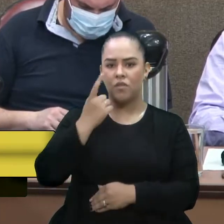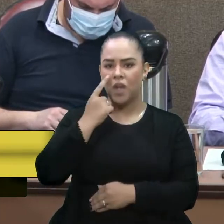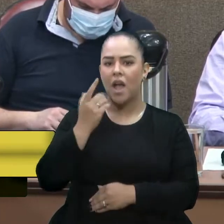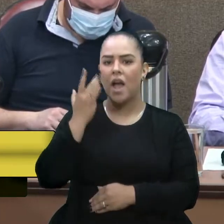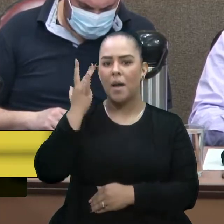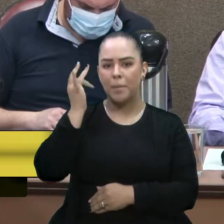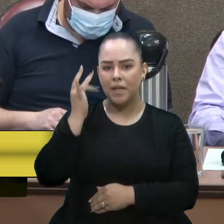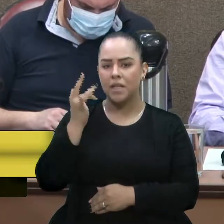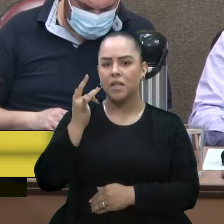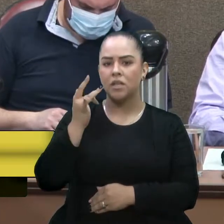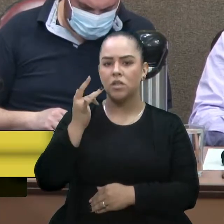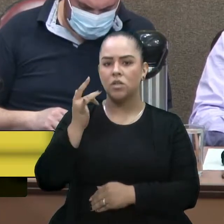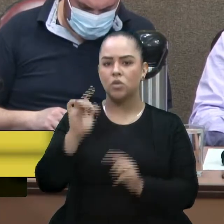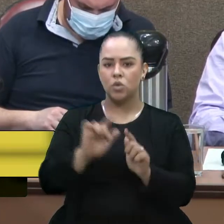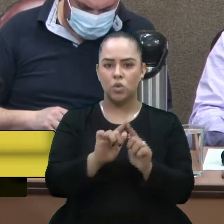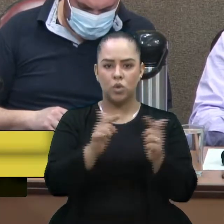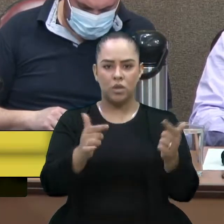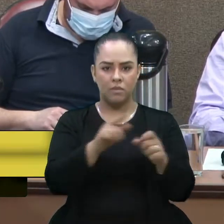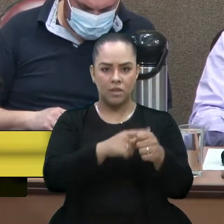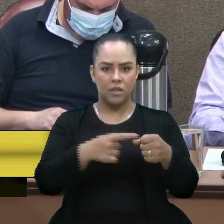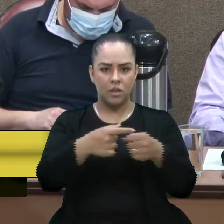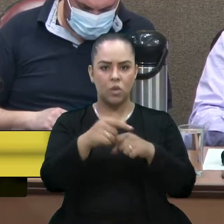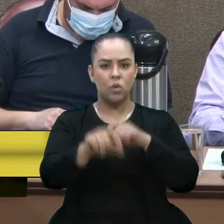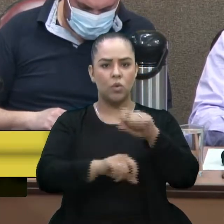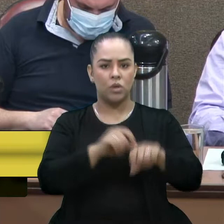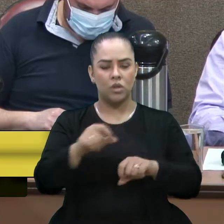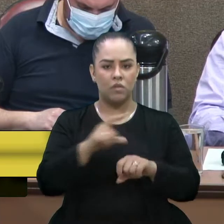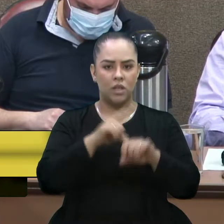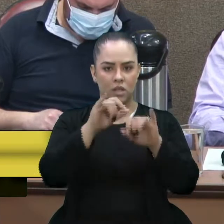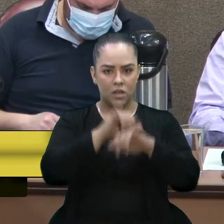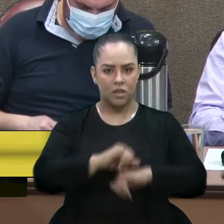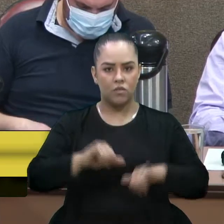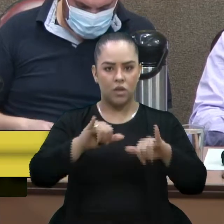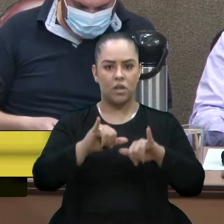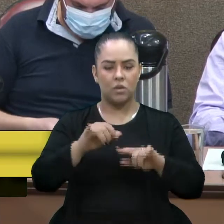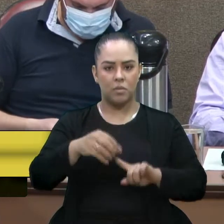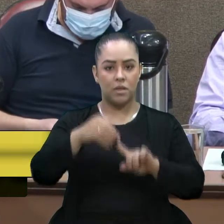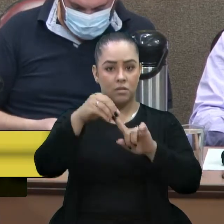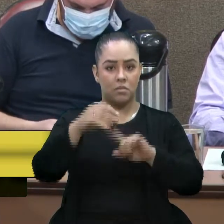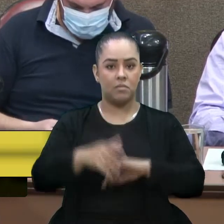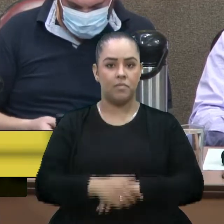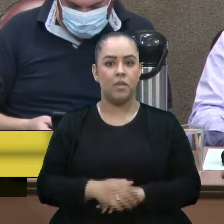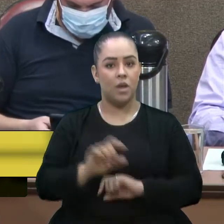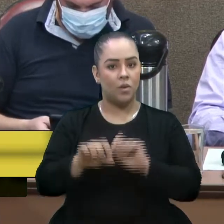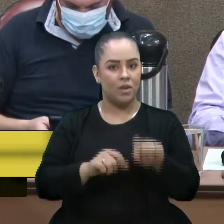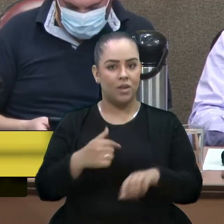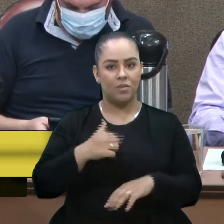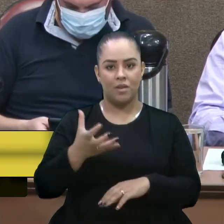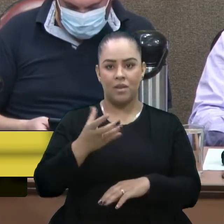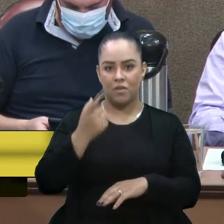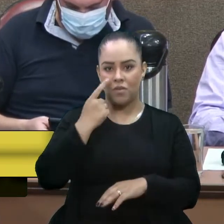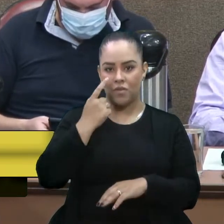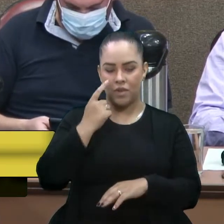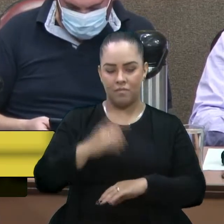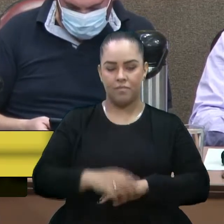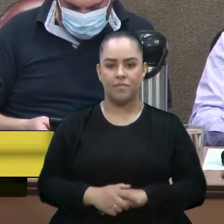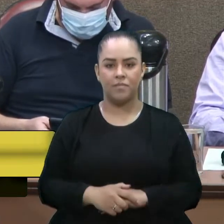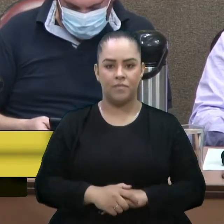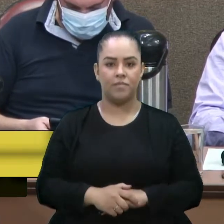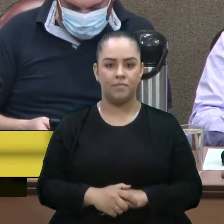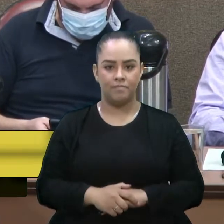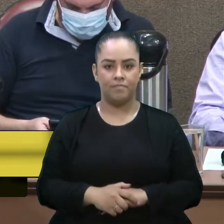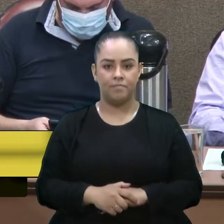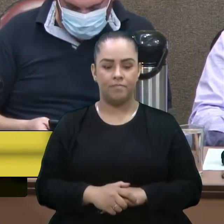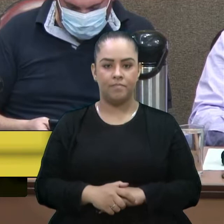nos jornais da cidade e na mídia o que vai estar em destaque. É isso que eu quero ver, já vou alfinetar aqui se for o caso.